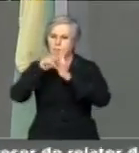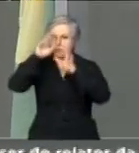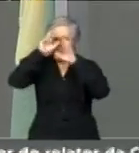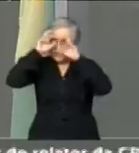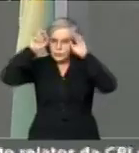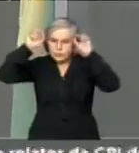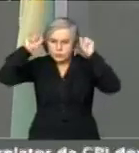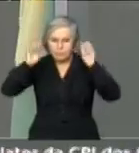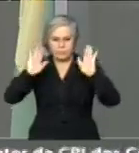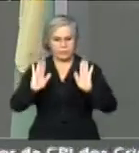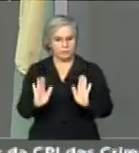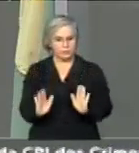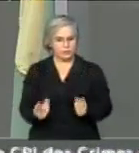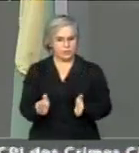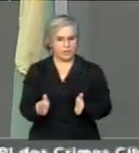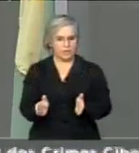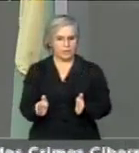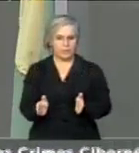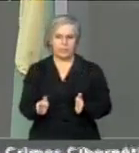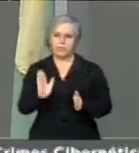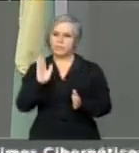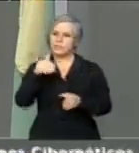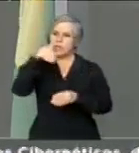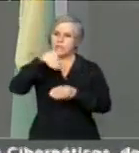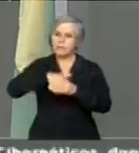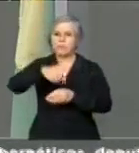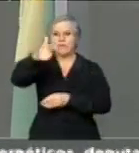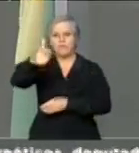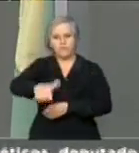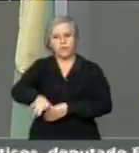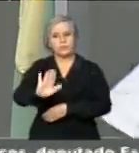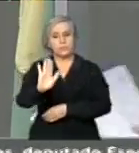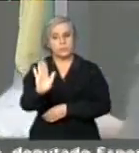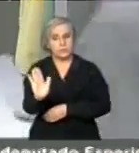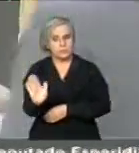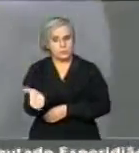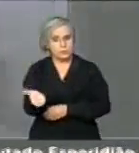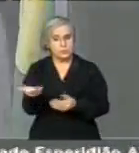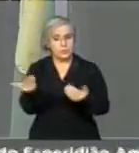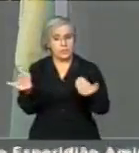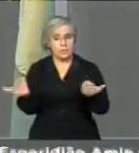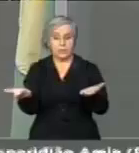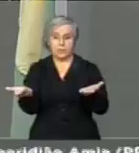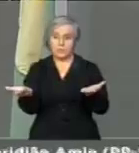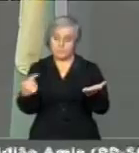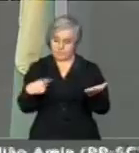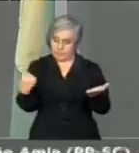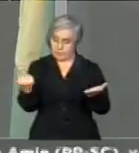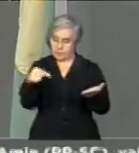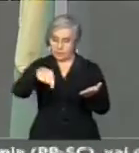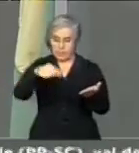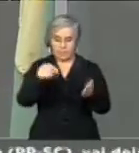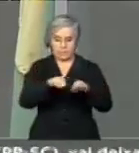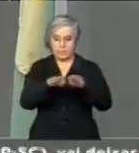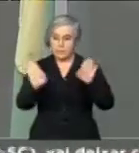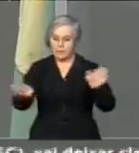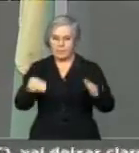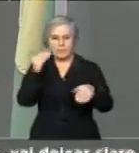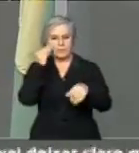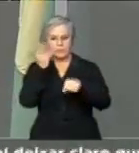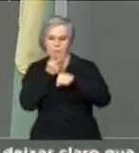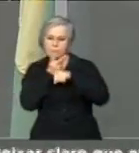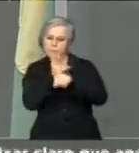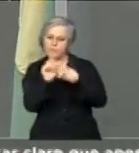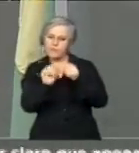Tribunal Federal. Foi repetida a votação e a mesa tem procurado agir corretamente.